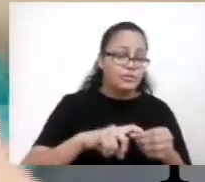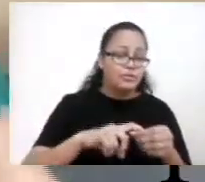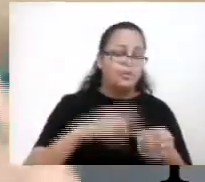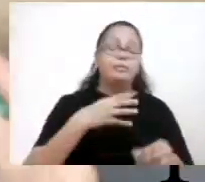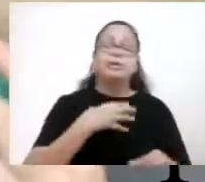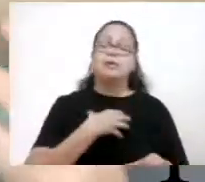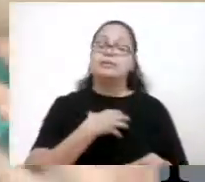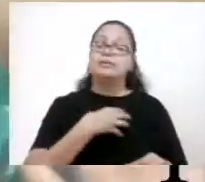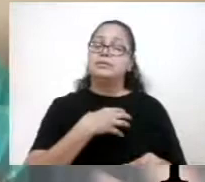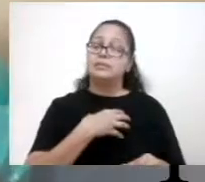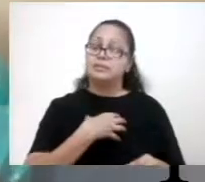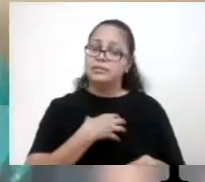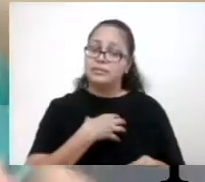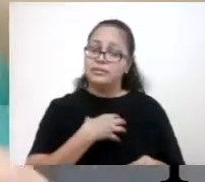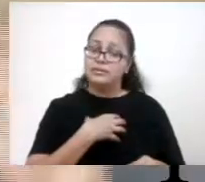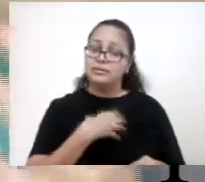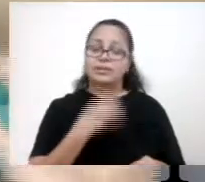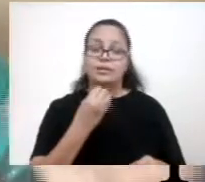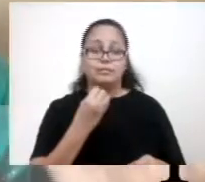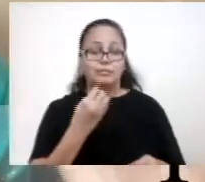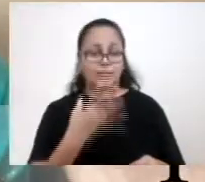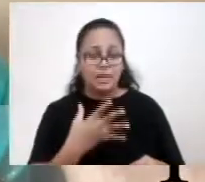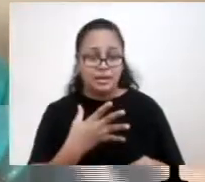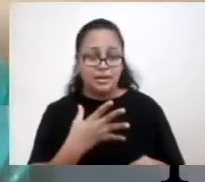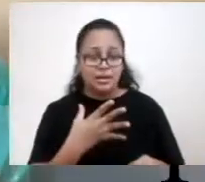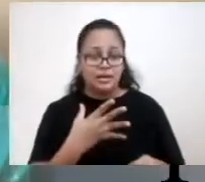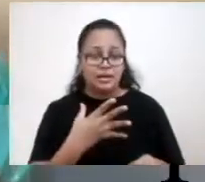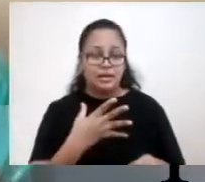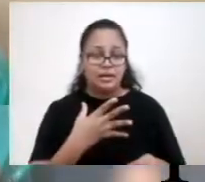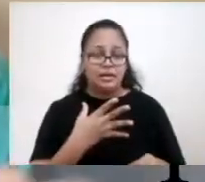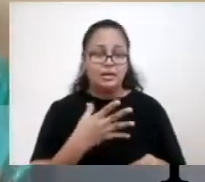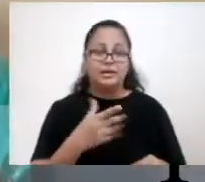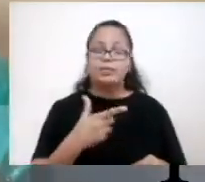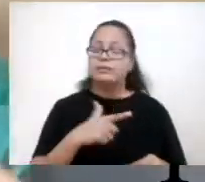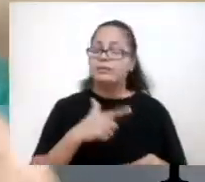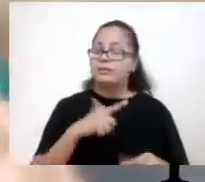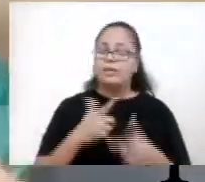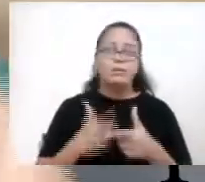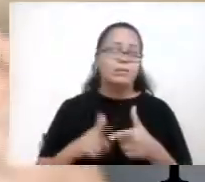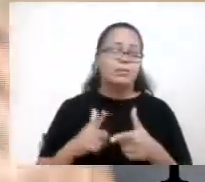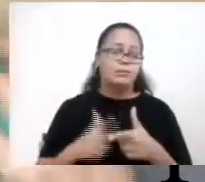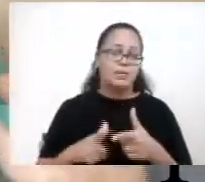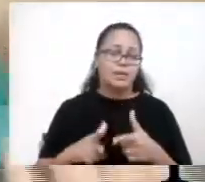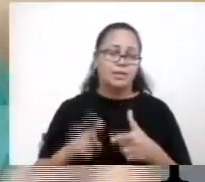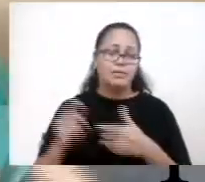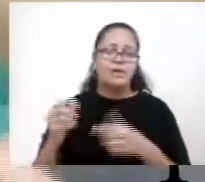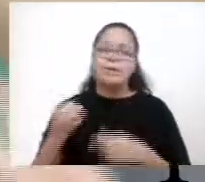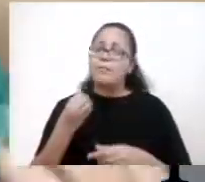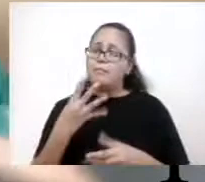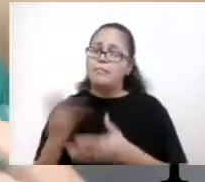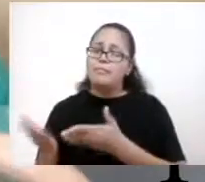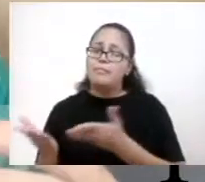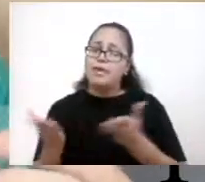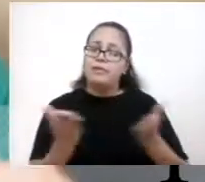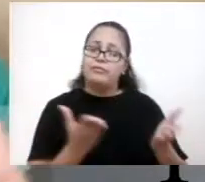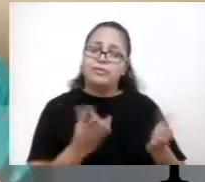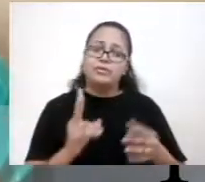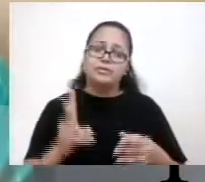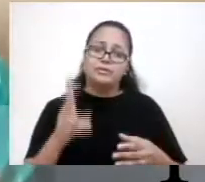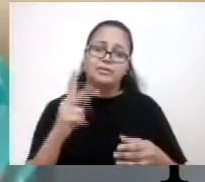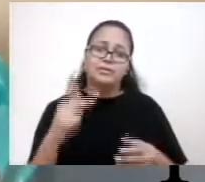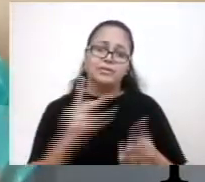para que ela se sinta bem, para que ela não tenha nenhum choque, para que ela seja muito bem-vinda e possa dar